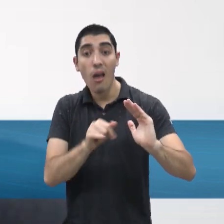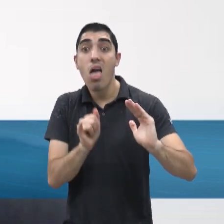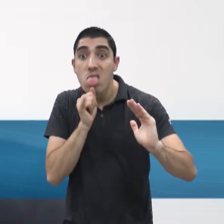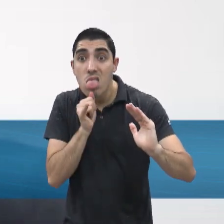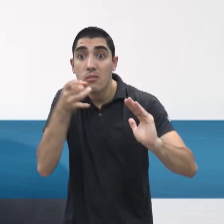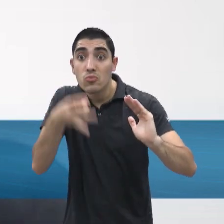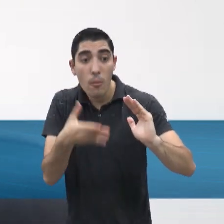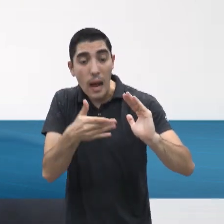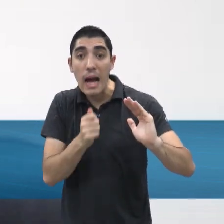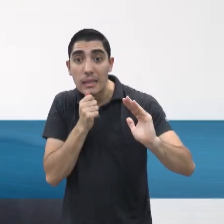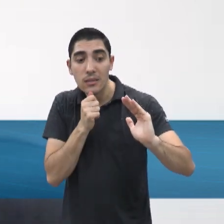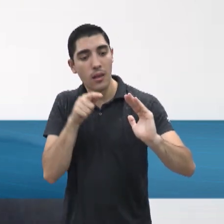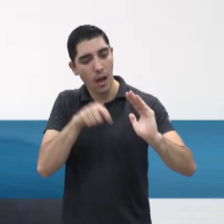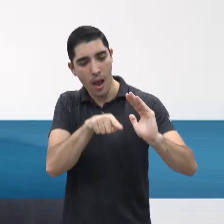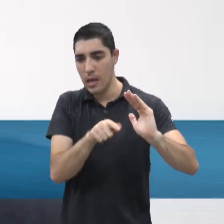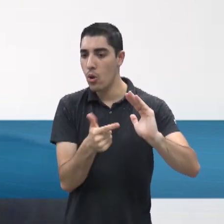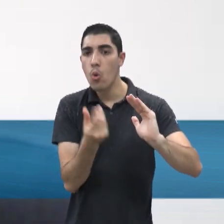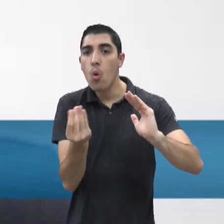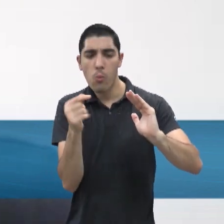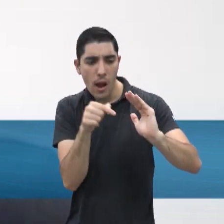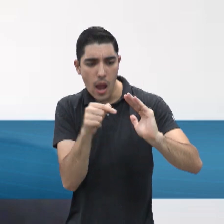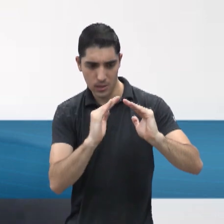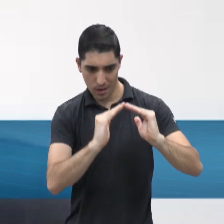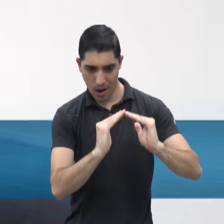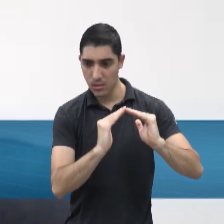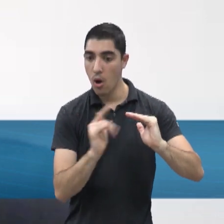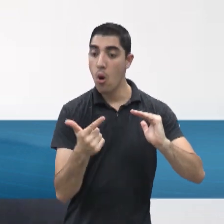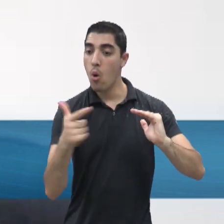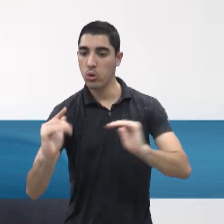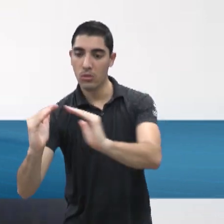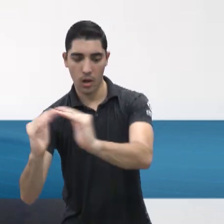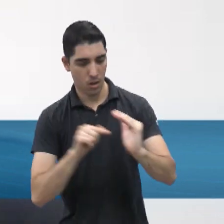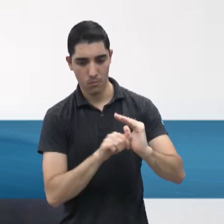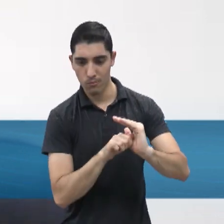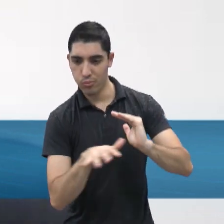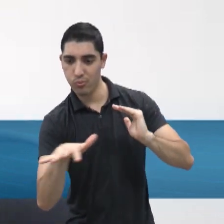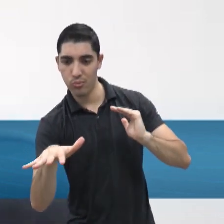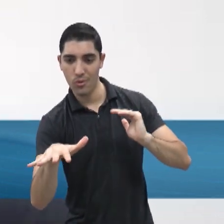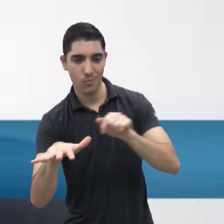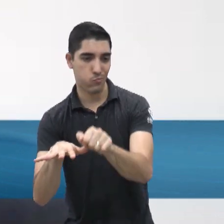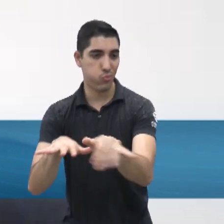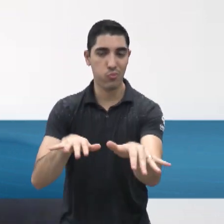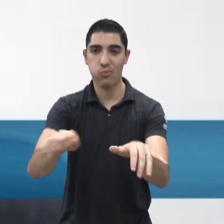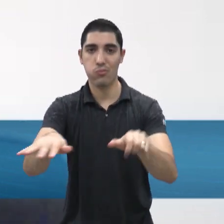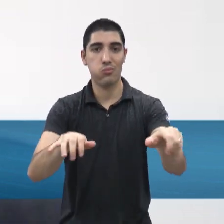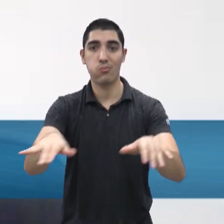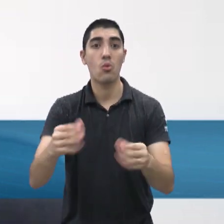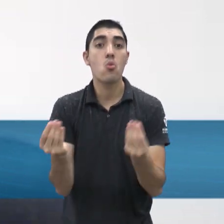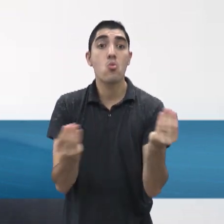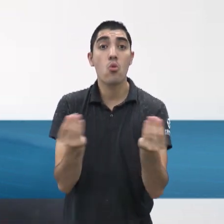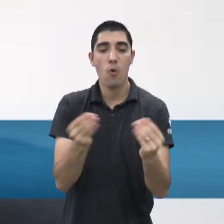para a rede, é como essa energia excedente poderia ser redistribuída, então, esses espaços, essas